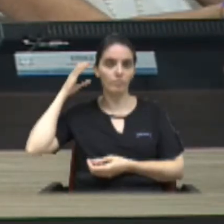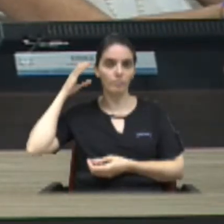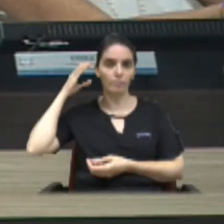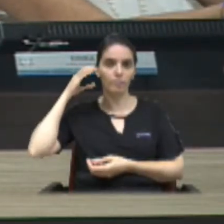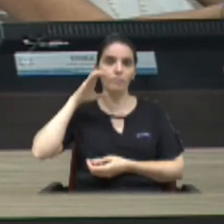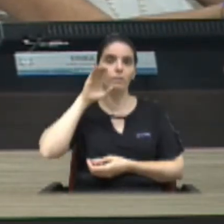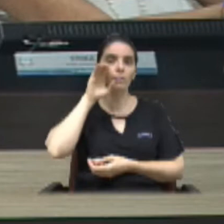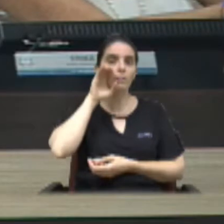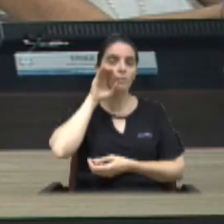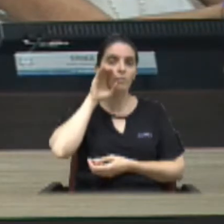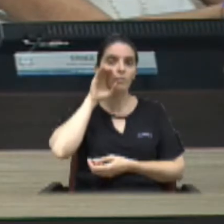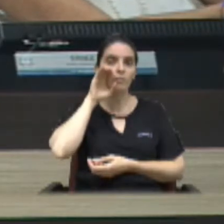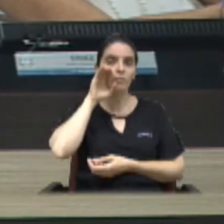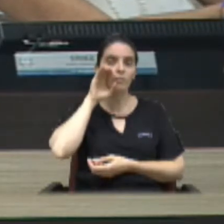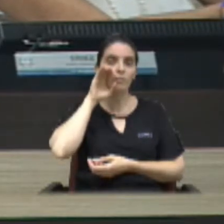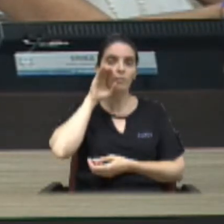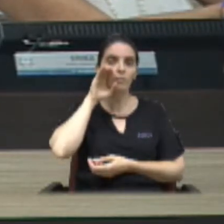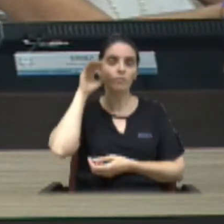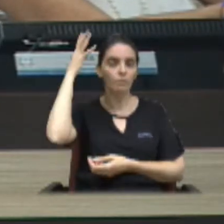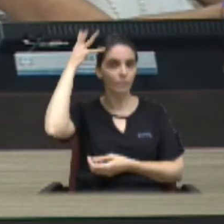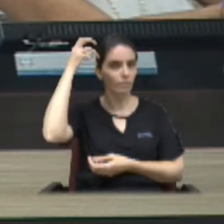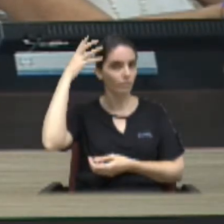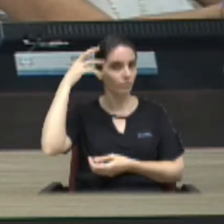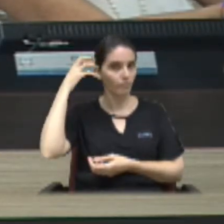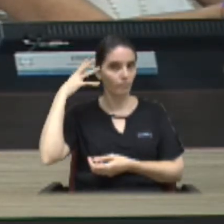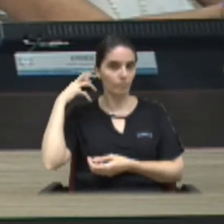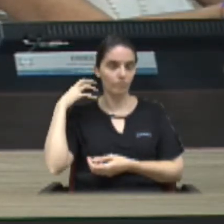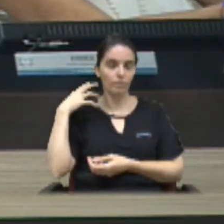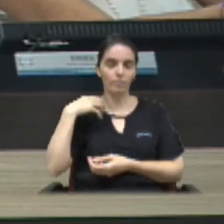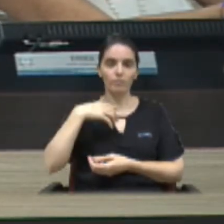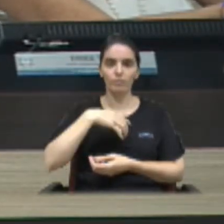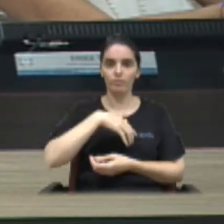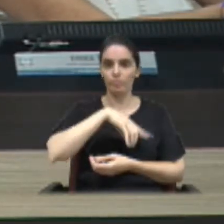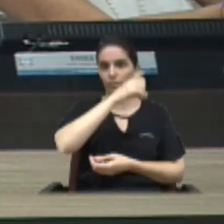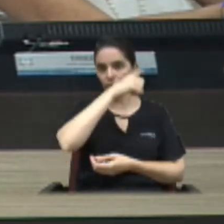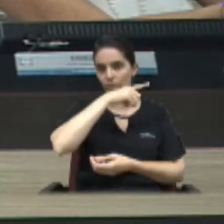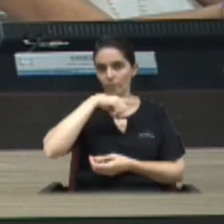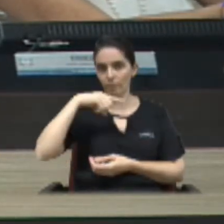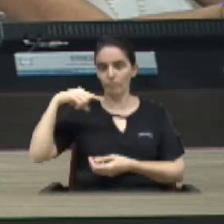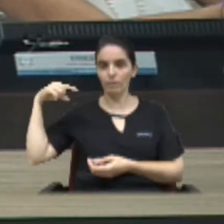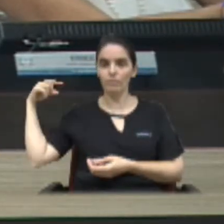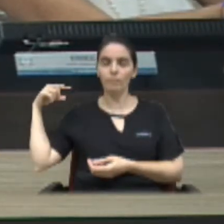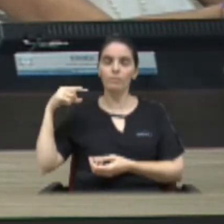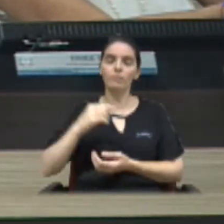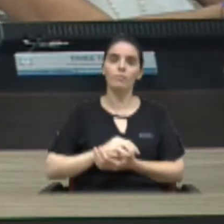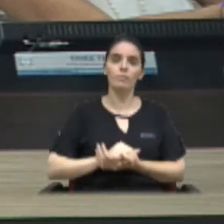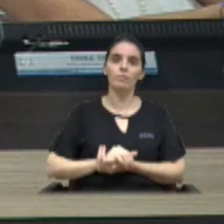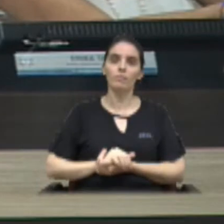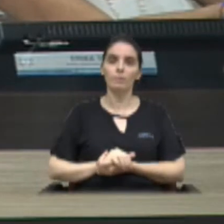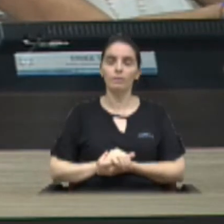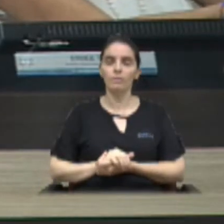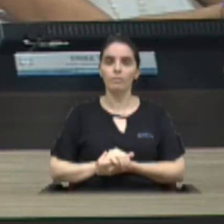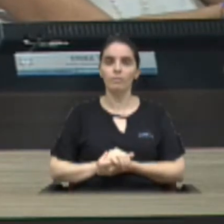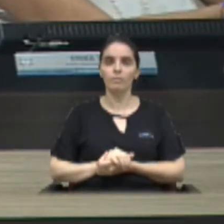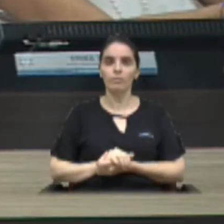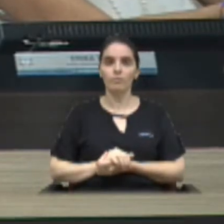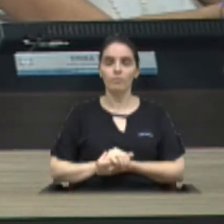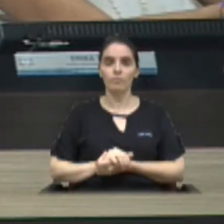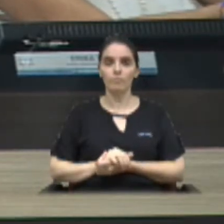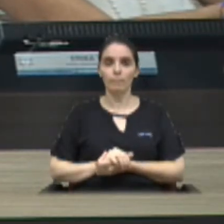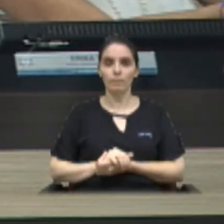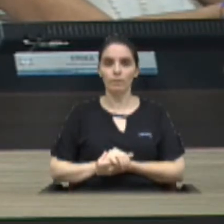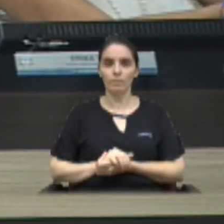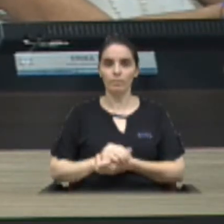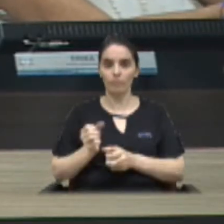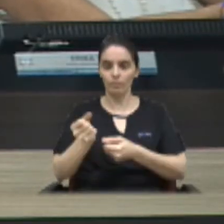Constância Bérbete Dutra Lucineis Aparecida Bogo e Maira Rosana Gama de Araújo Silva da Costa que